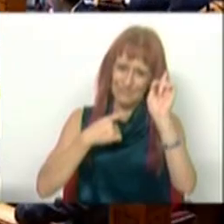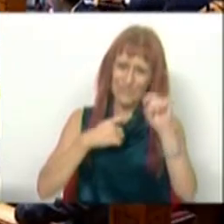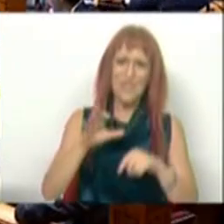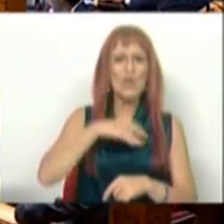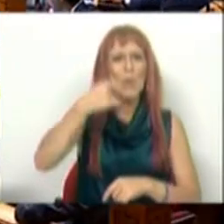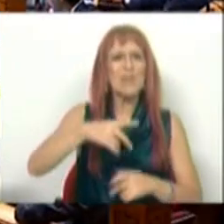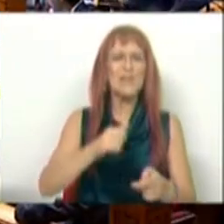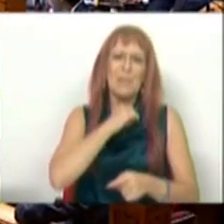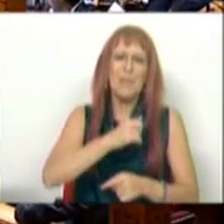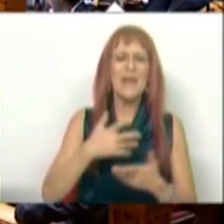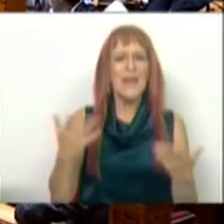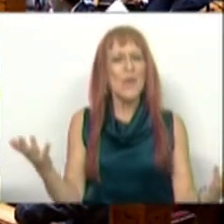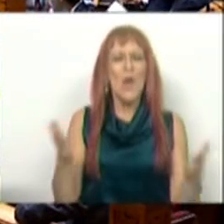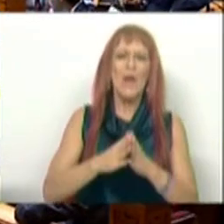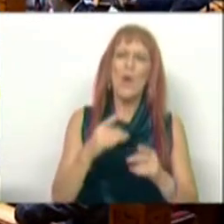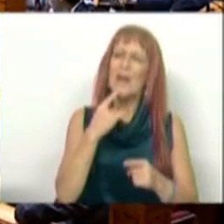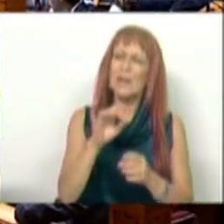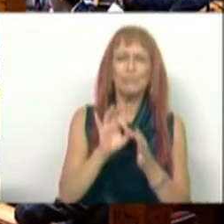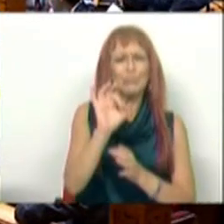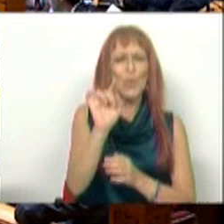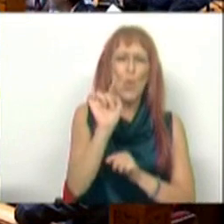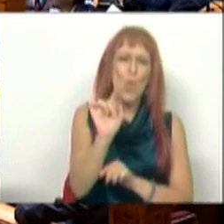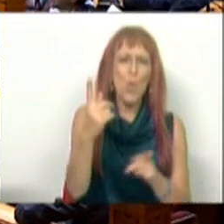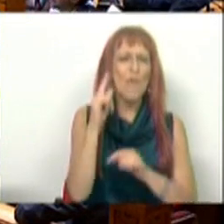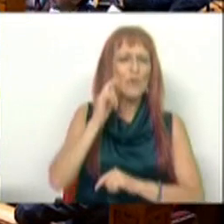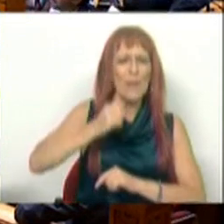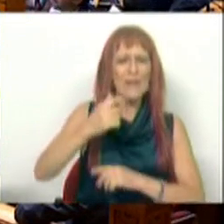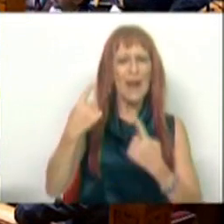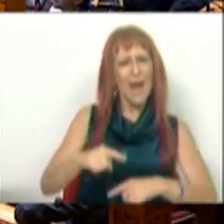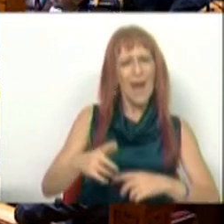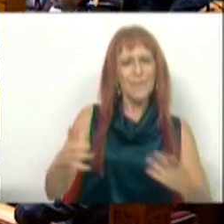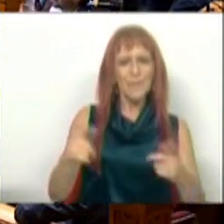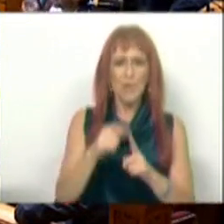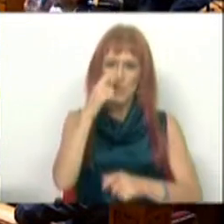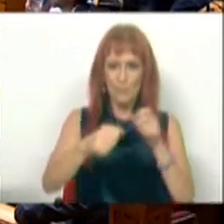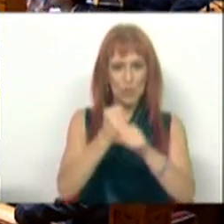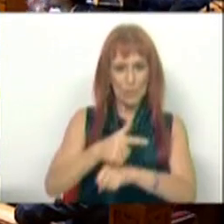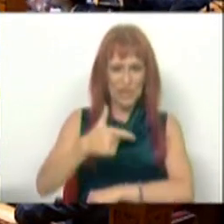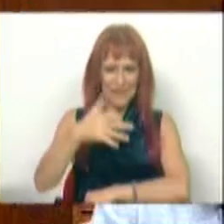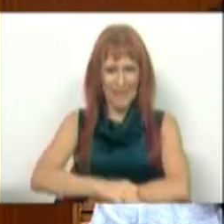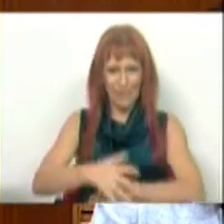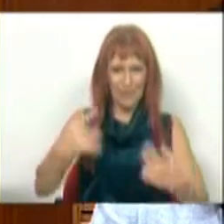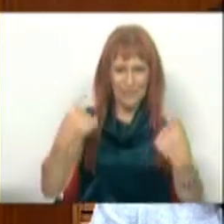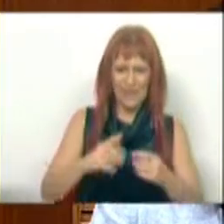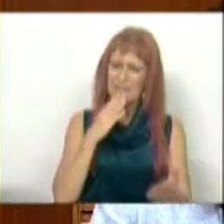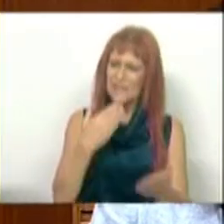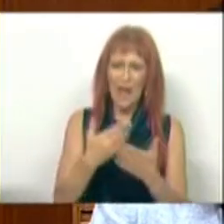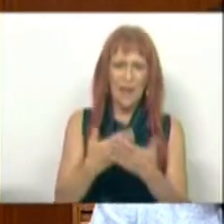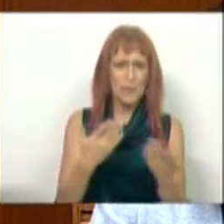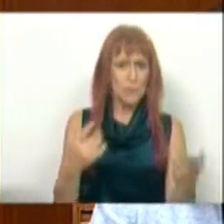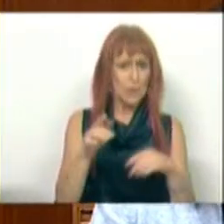Sr. Presidente, se permita então dar só uma nota que é fundamental. Os trabalhadores da TAP têm dado,